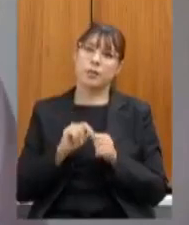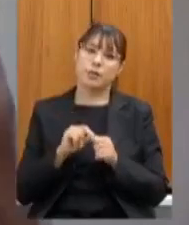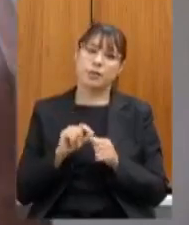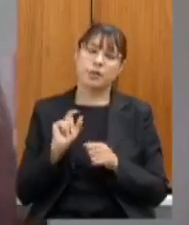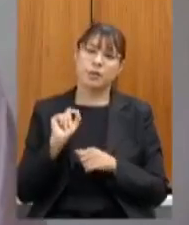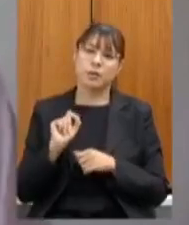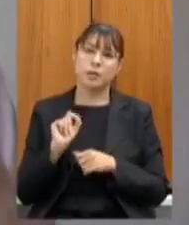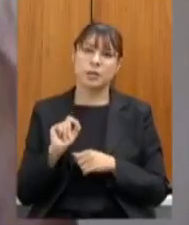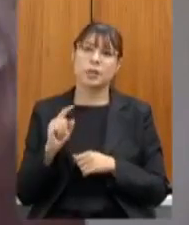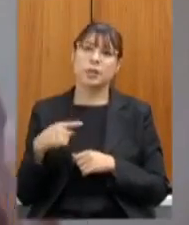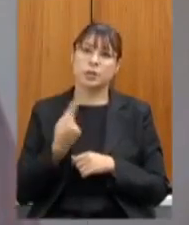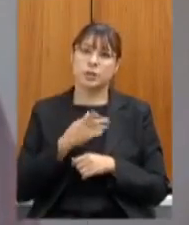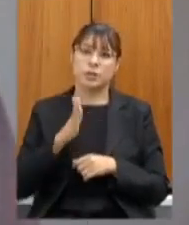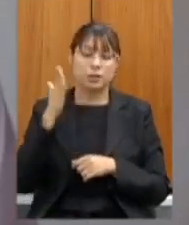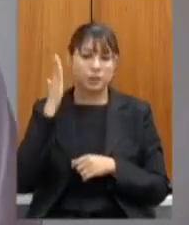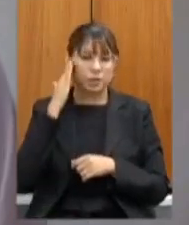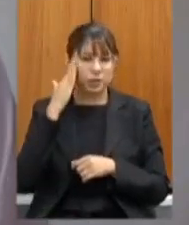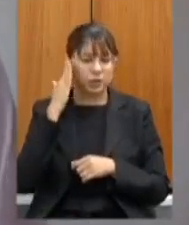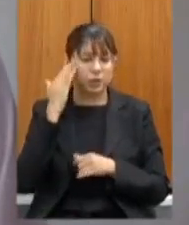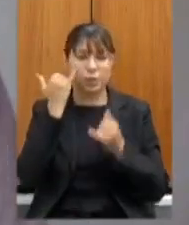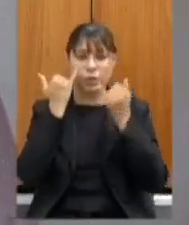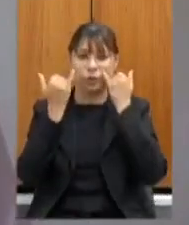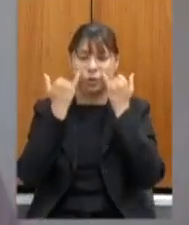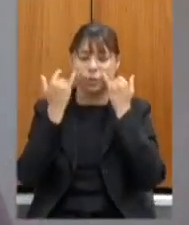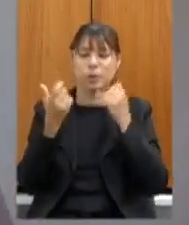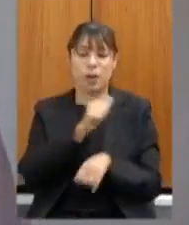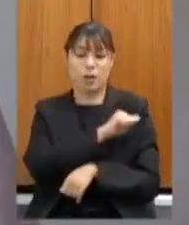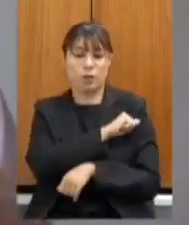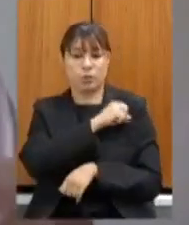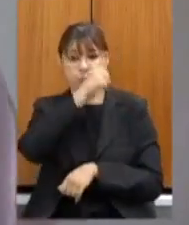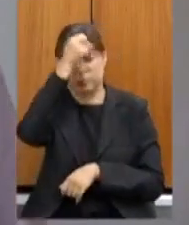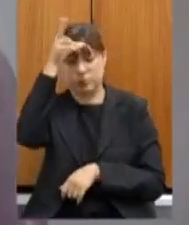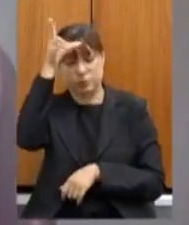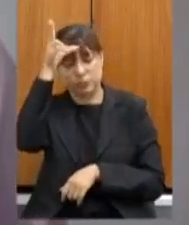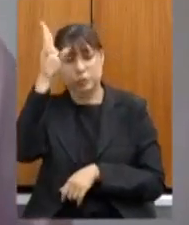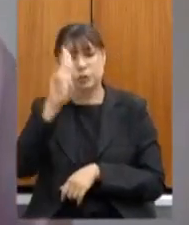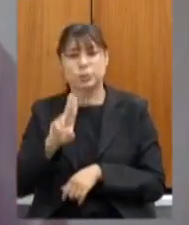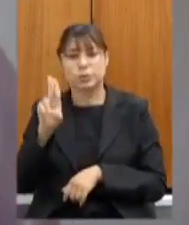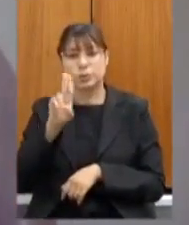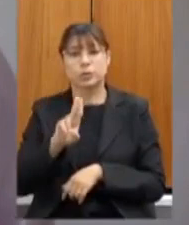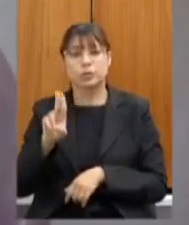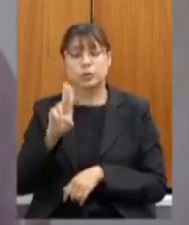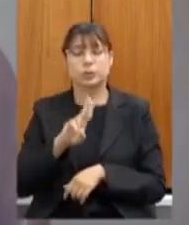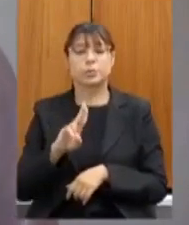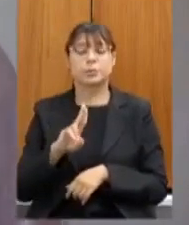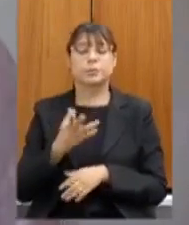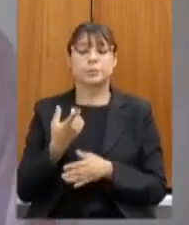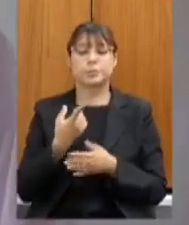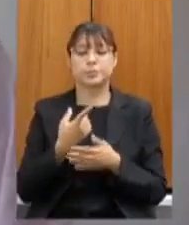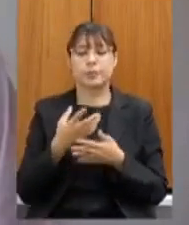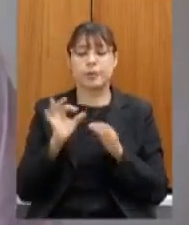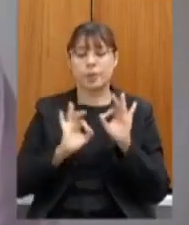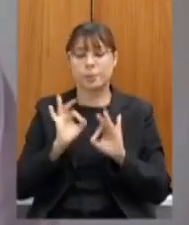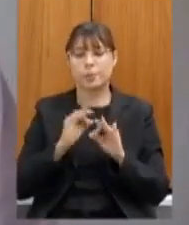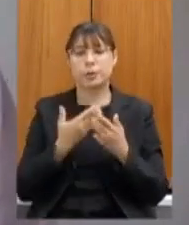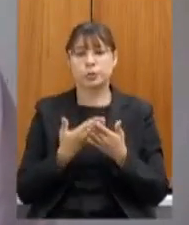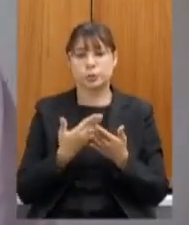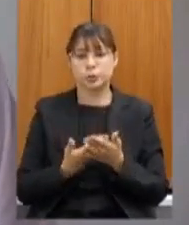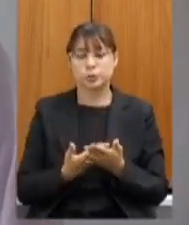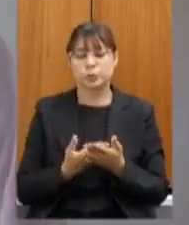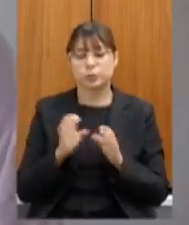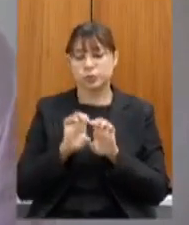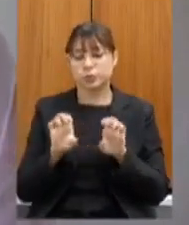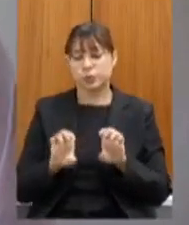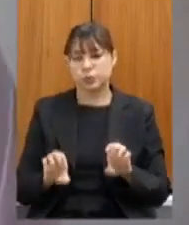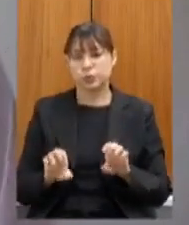a gente tem registros e mais registros de alunos da prefeitura fazendo uso dos planos de estudos doutorados do estado